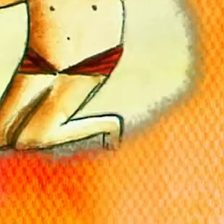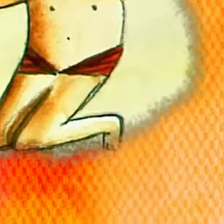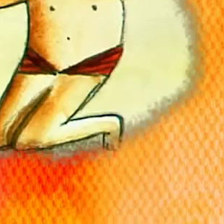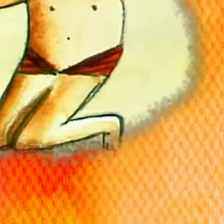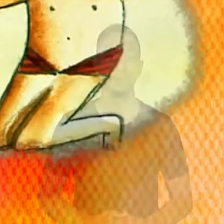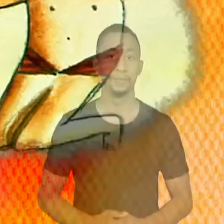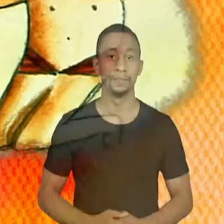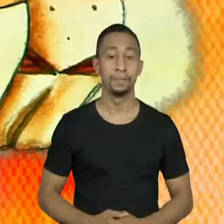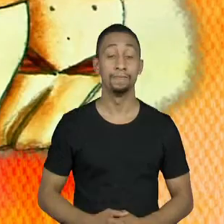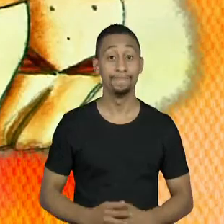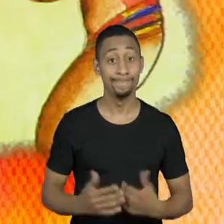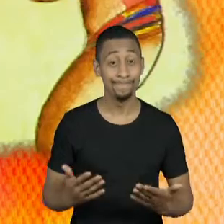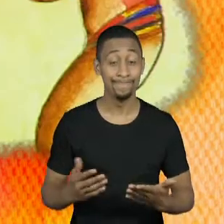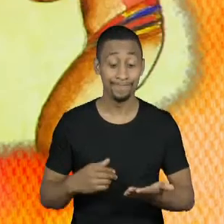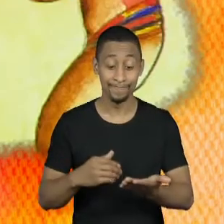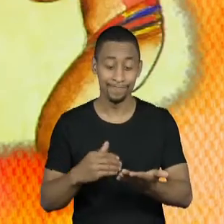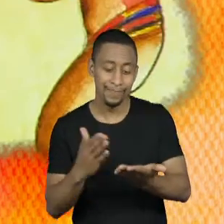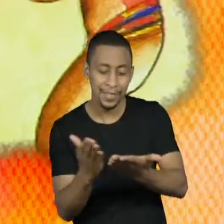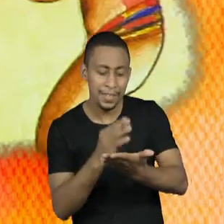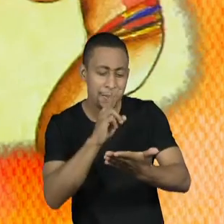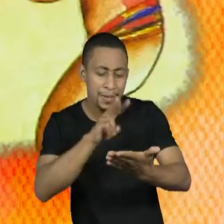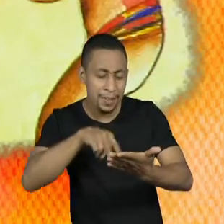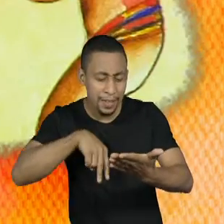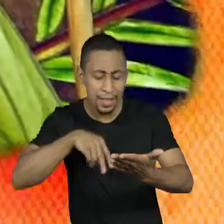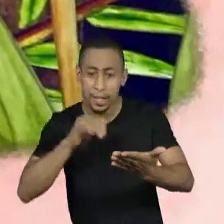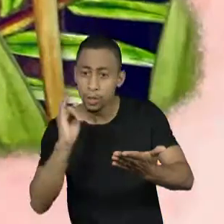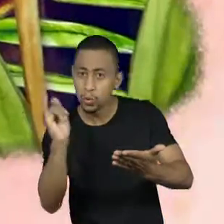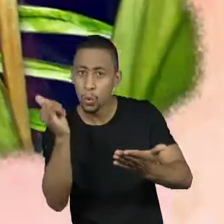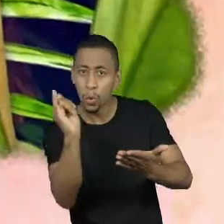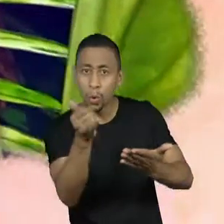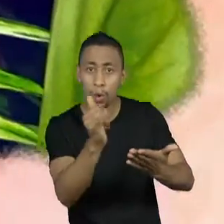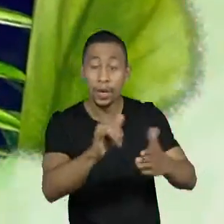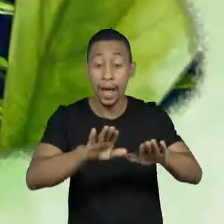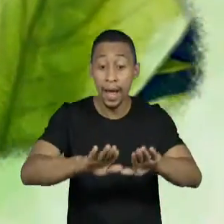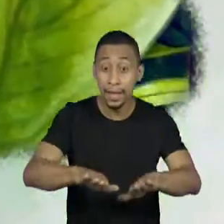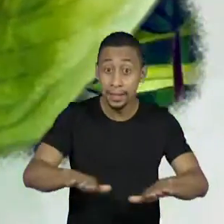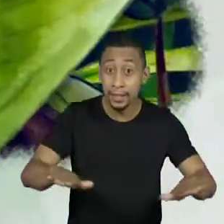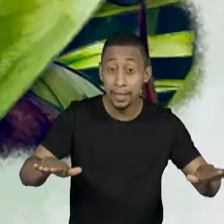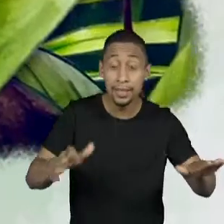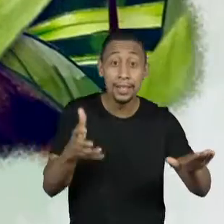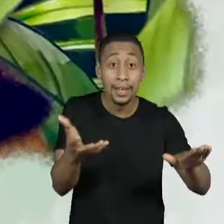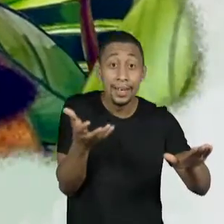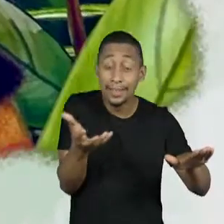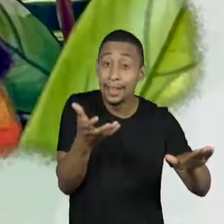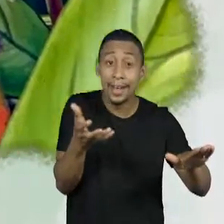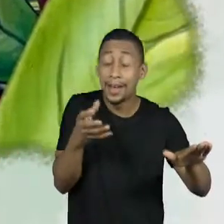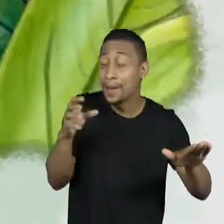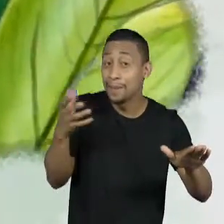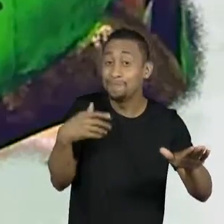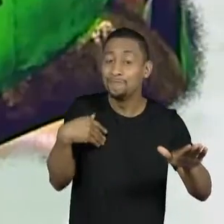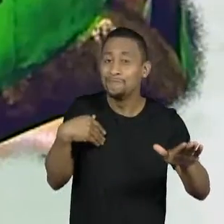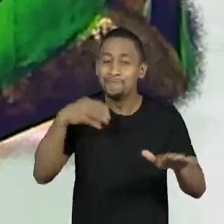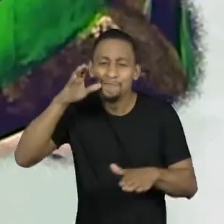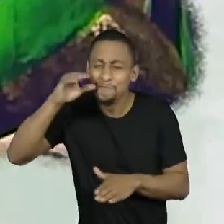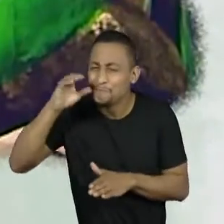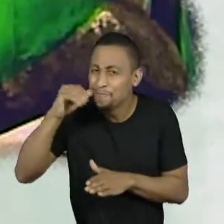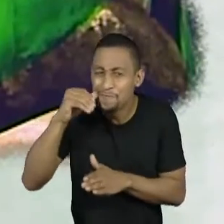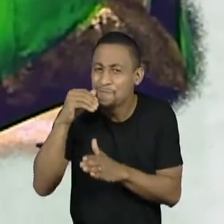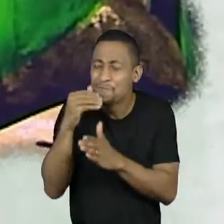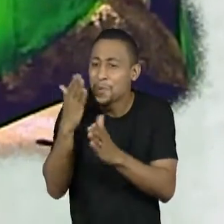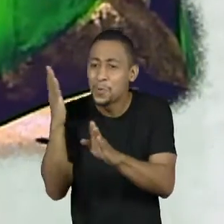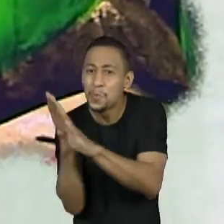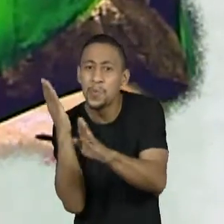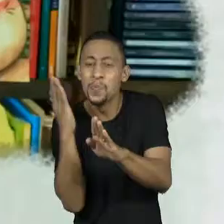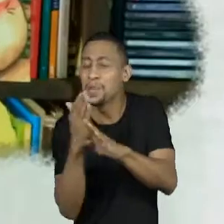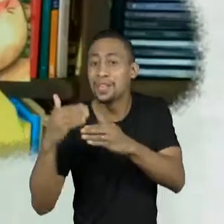Uma história faz a criança querer saber mais e mais e provoca o leitor a tentar descobrir o